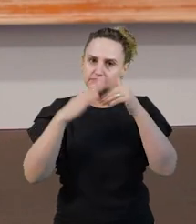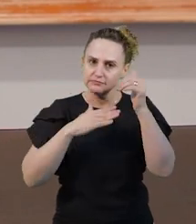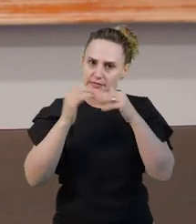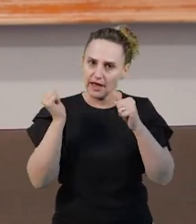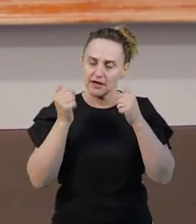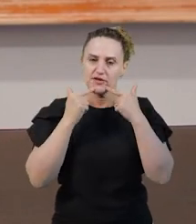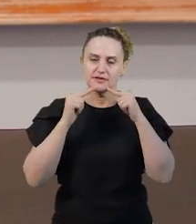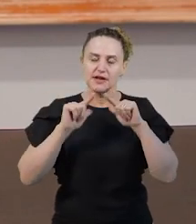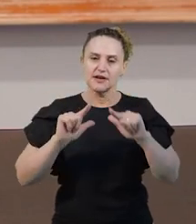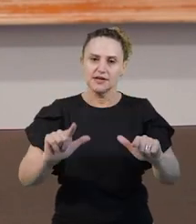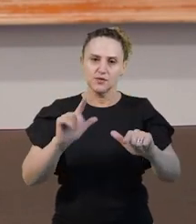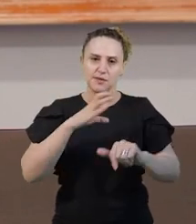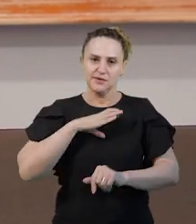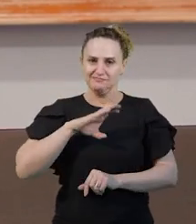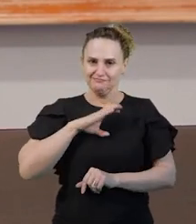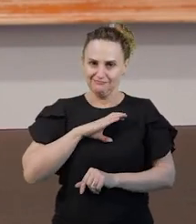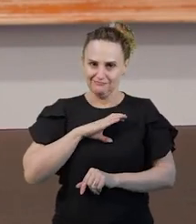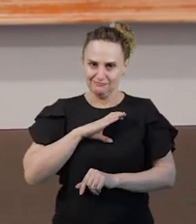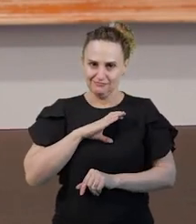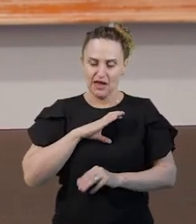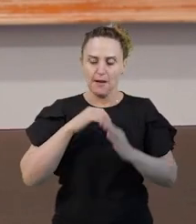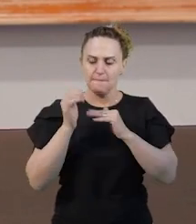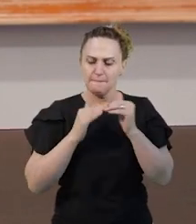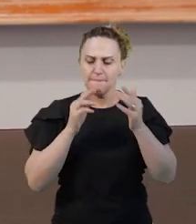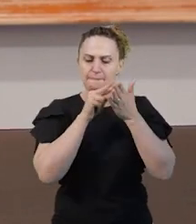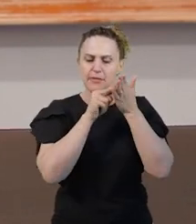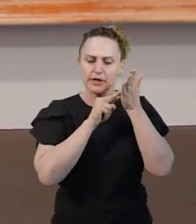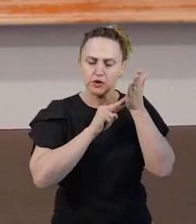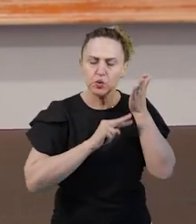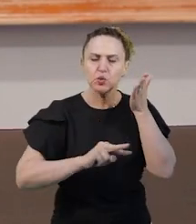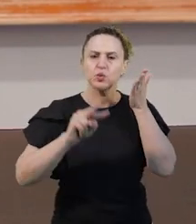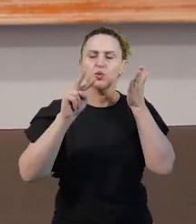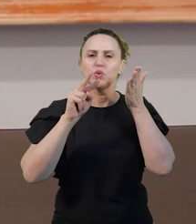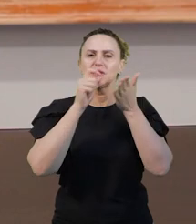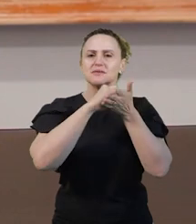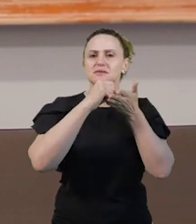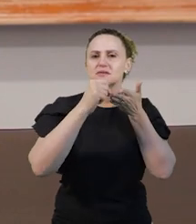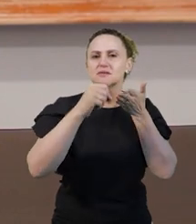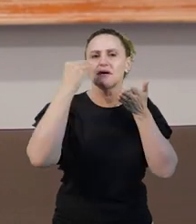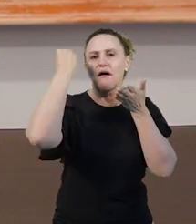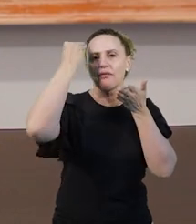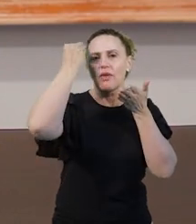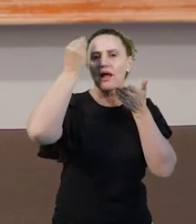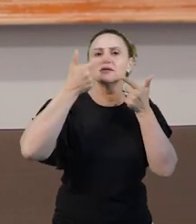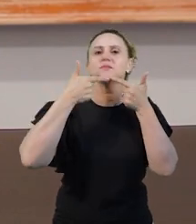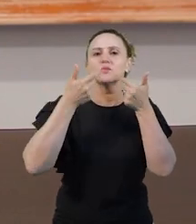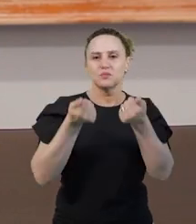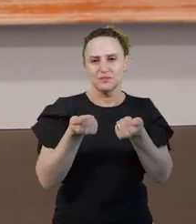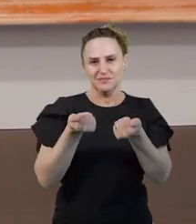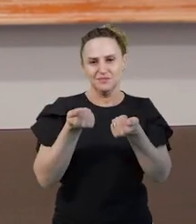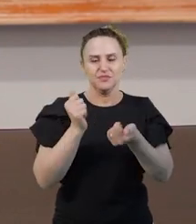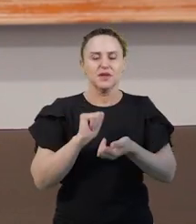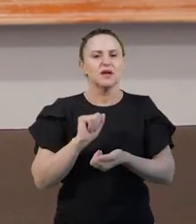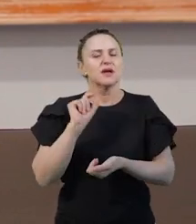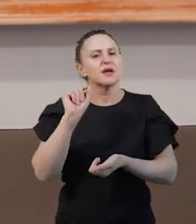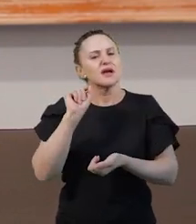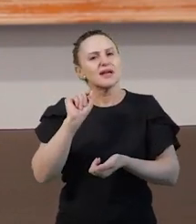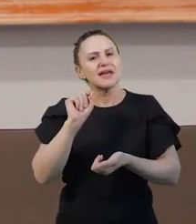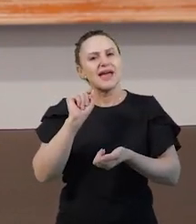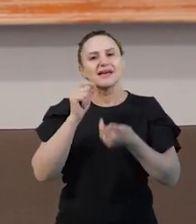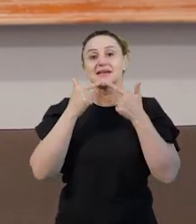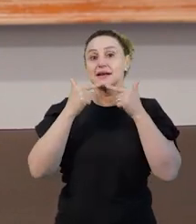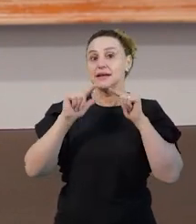ensino da língua portuguesa, prática de leitura, de escrita e de análise linguística. A questão da língua